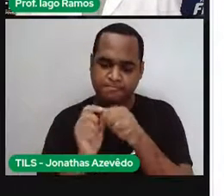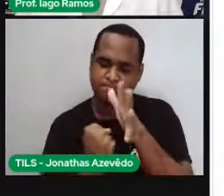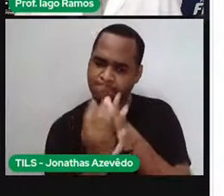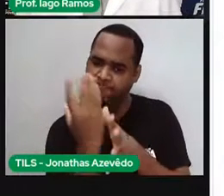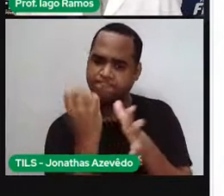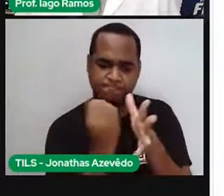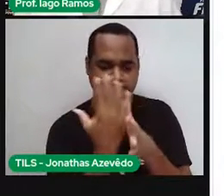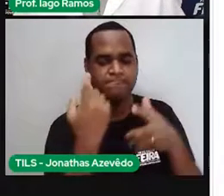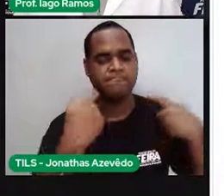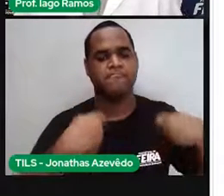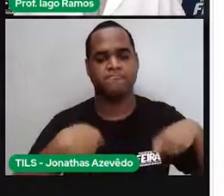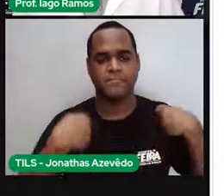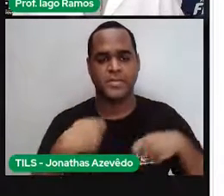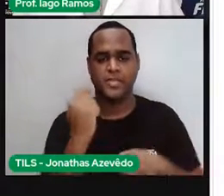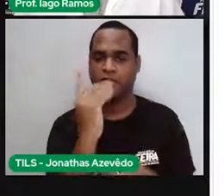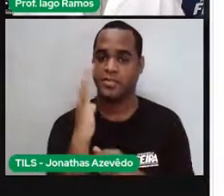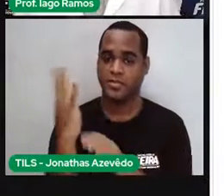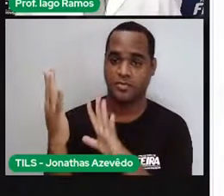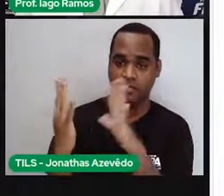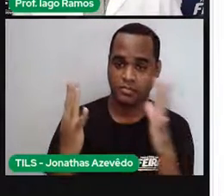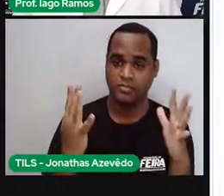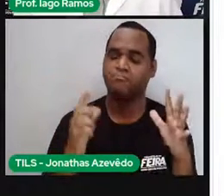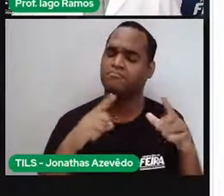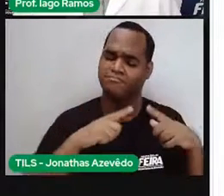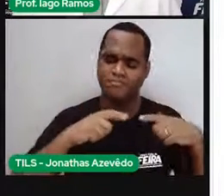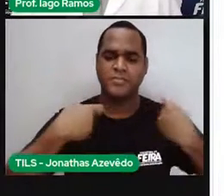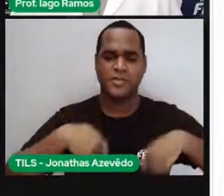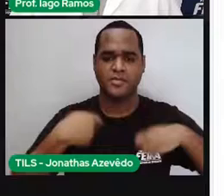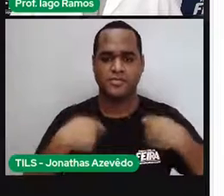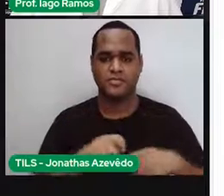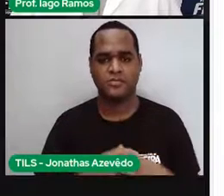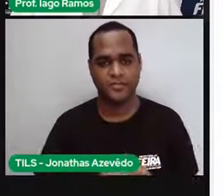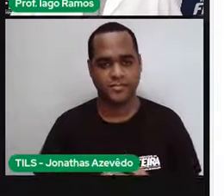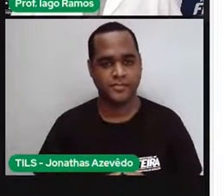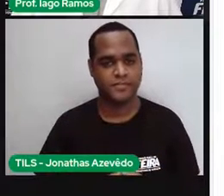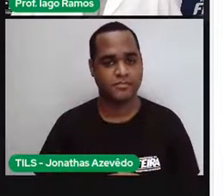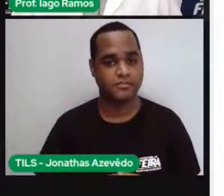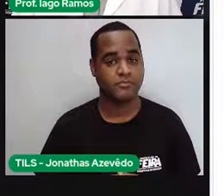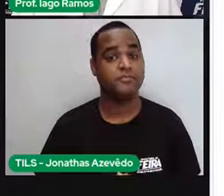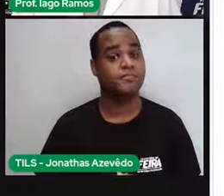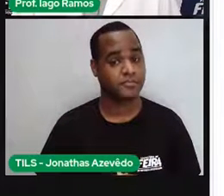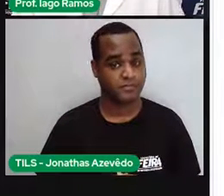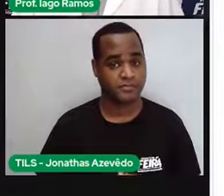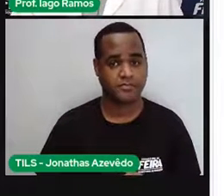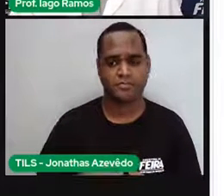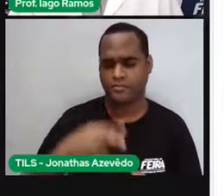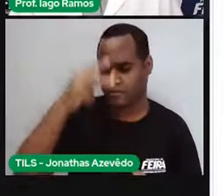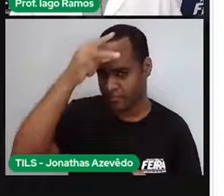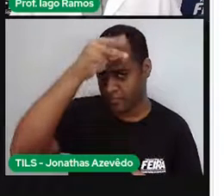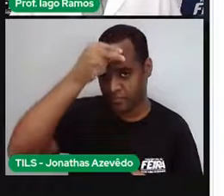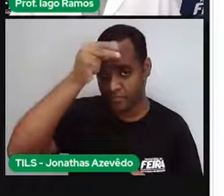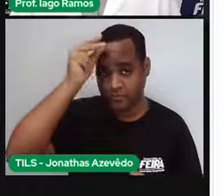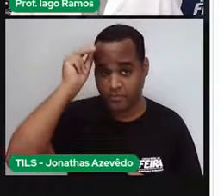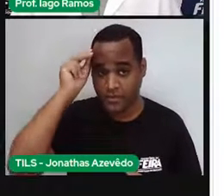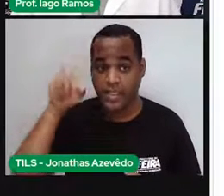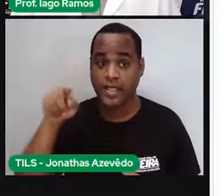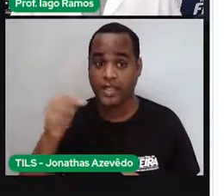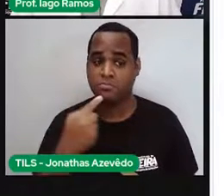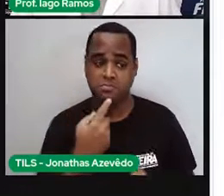lazer, né? Naquele bairro. Bom, e aí a prefeitura concorda com a